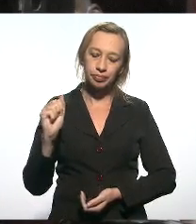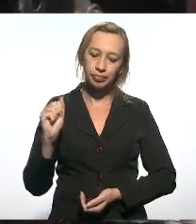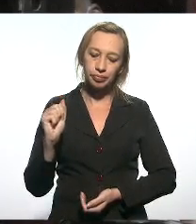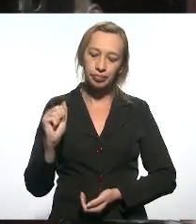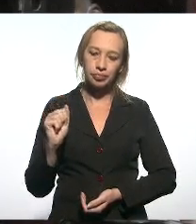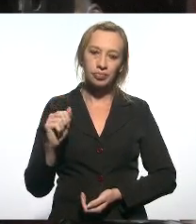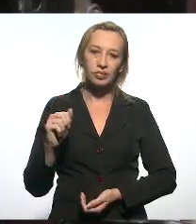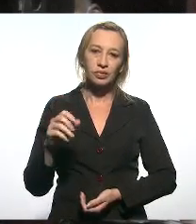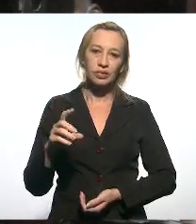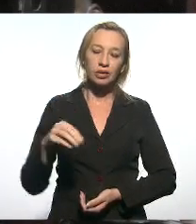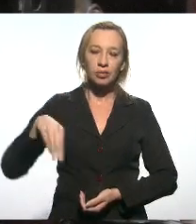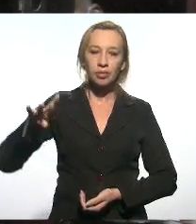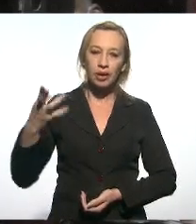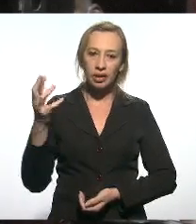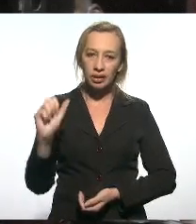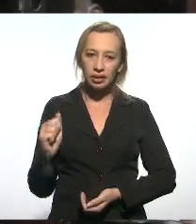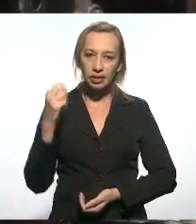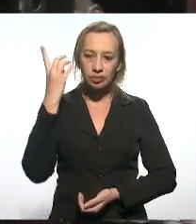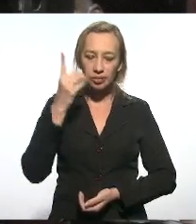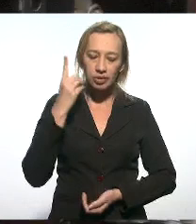Deputado Marta Rocha.